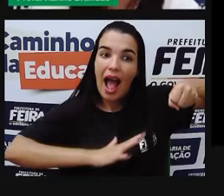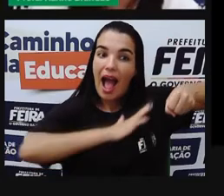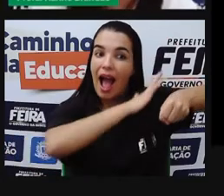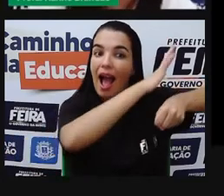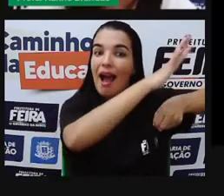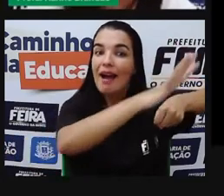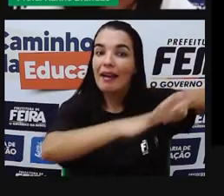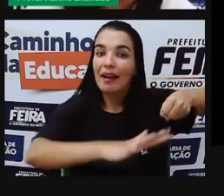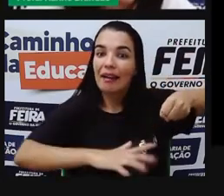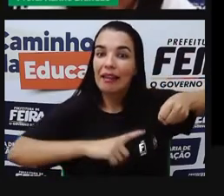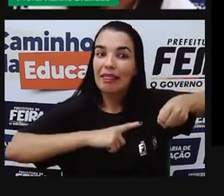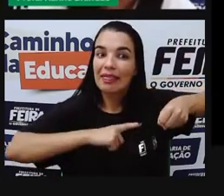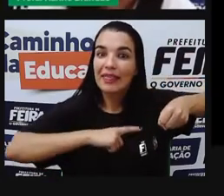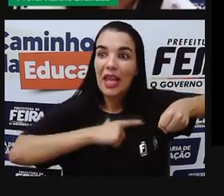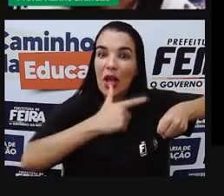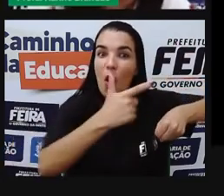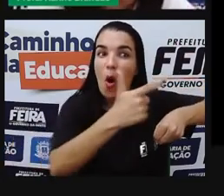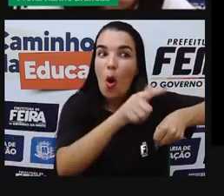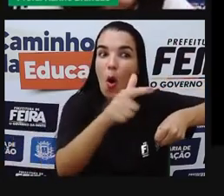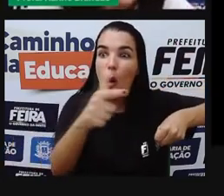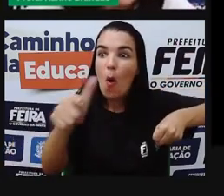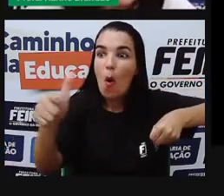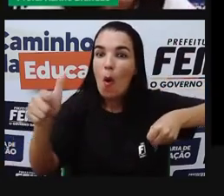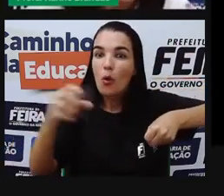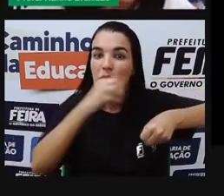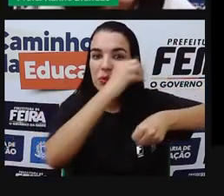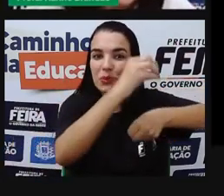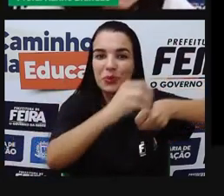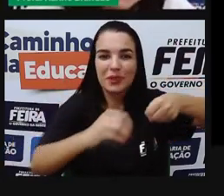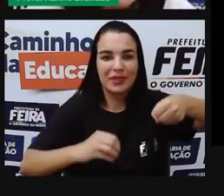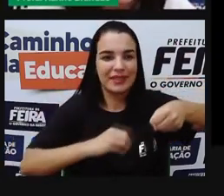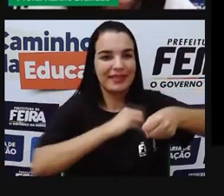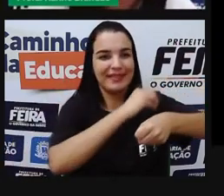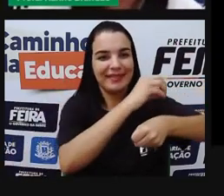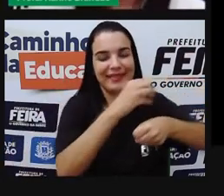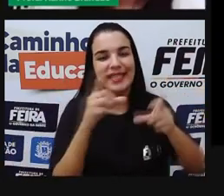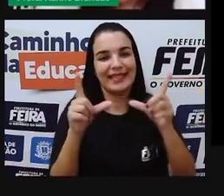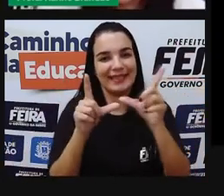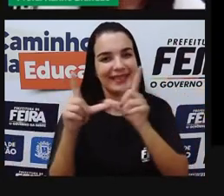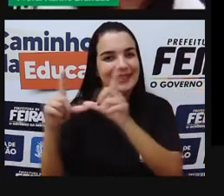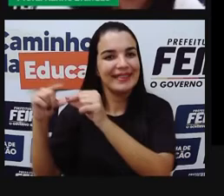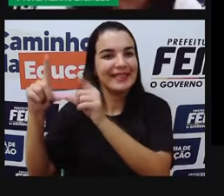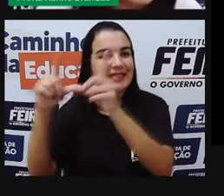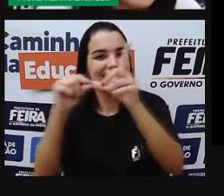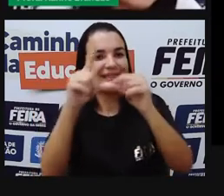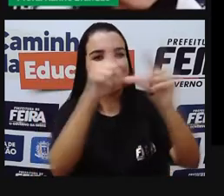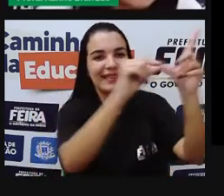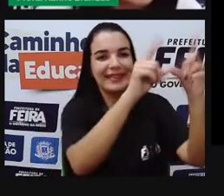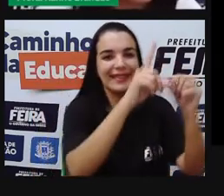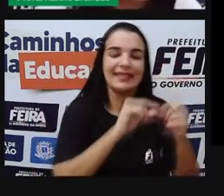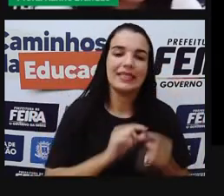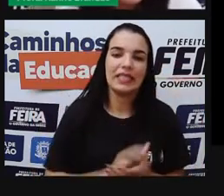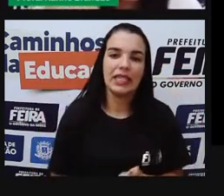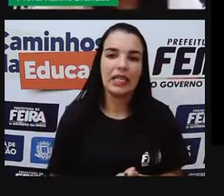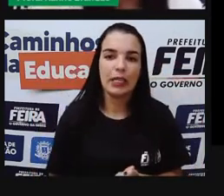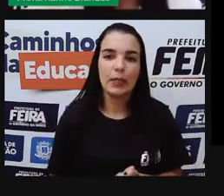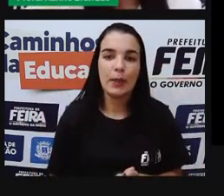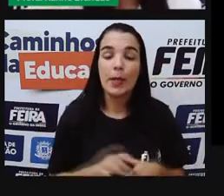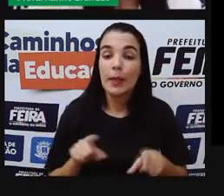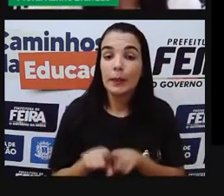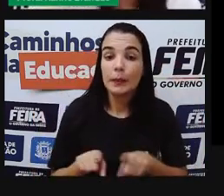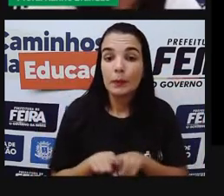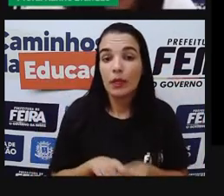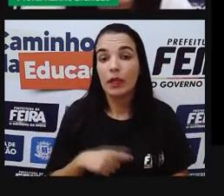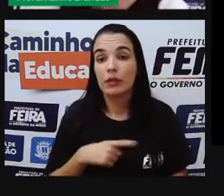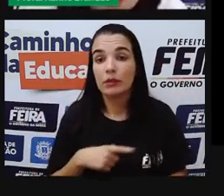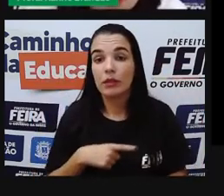outros sistemas solares, várias outras estrelas, tá? E o nosso sistema,